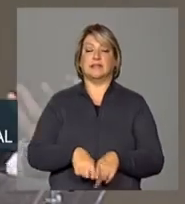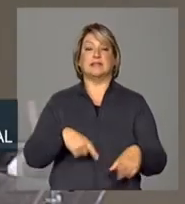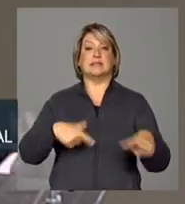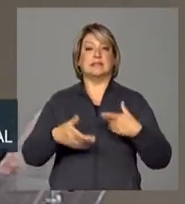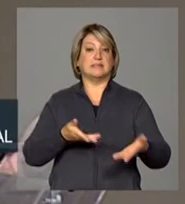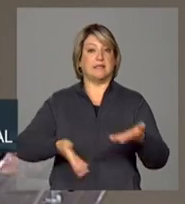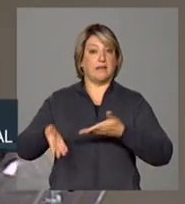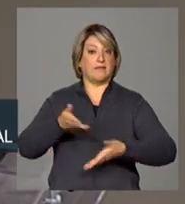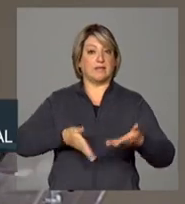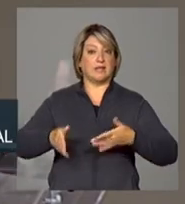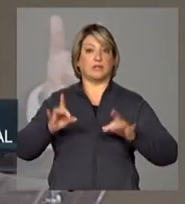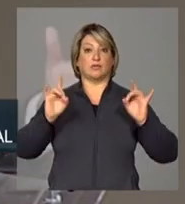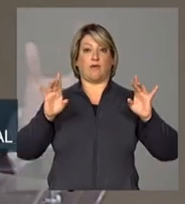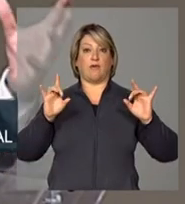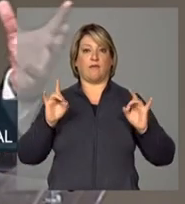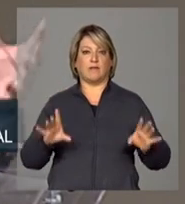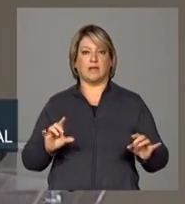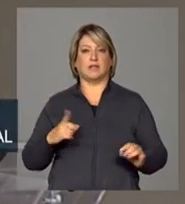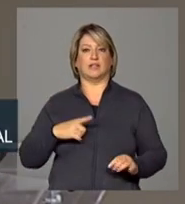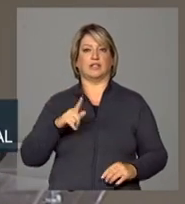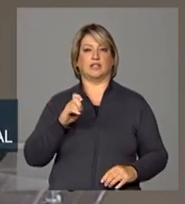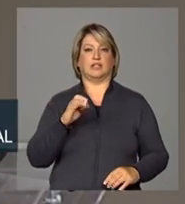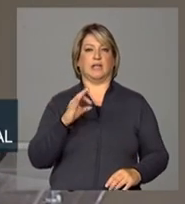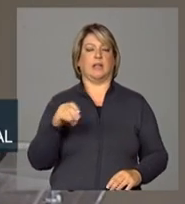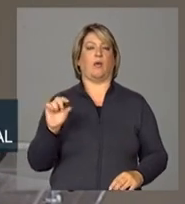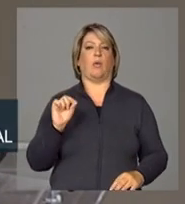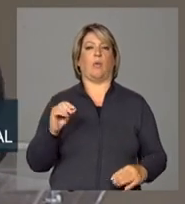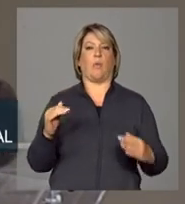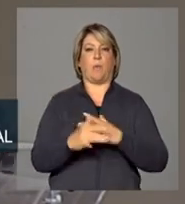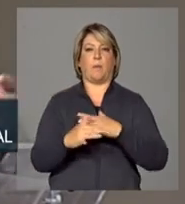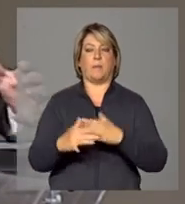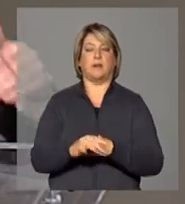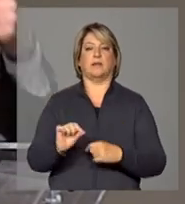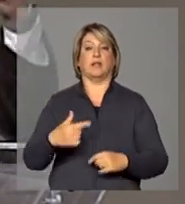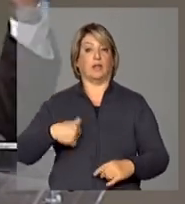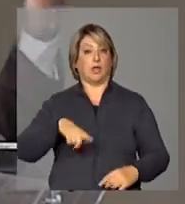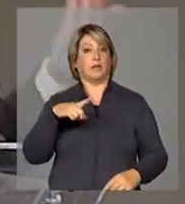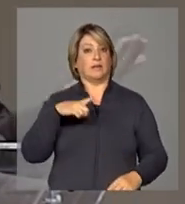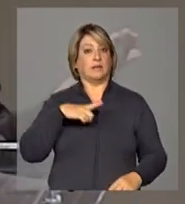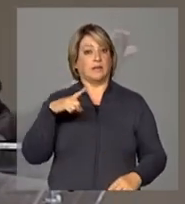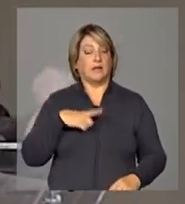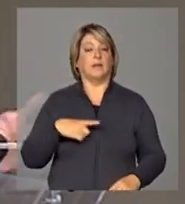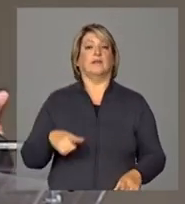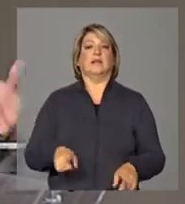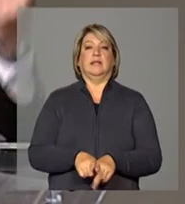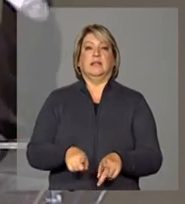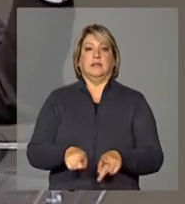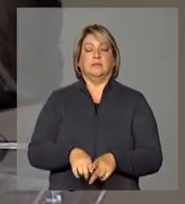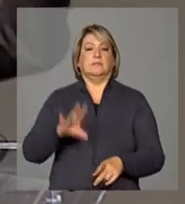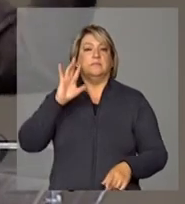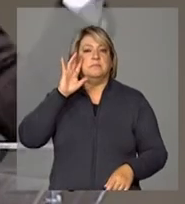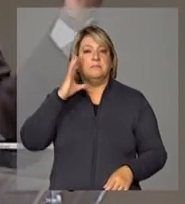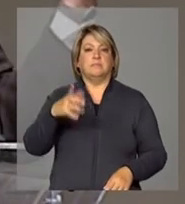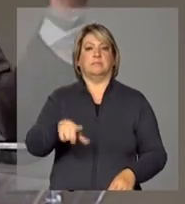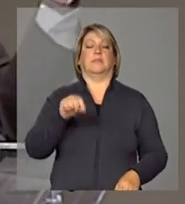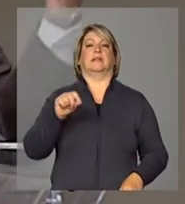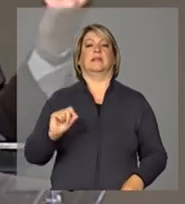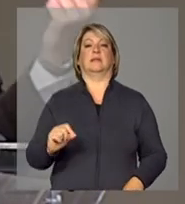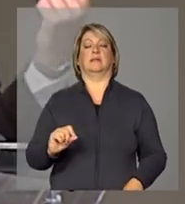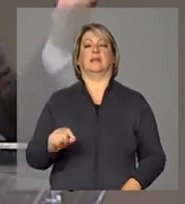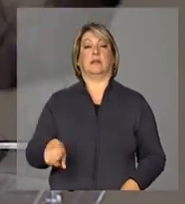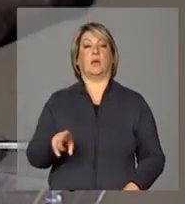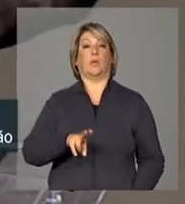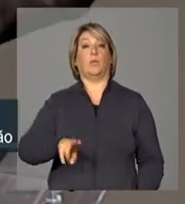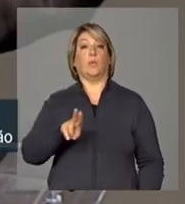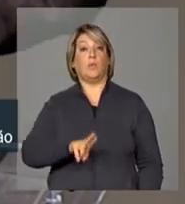urbana sofisticados. Isso também no âmbito local, nós tivemos um impacto extraordinário de uma decisão que foi